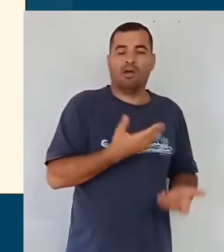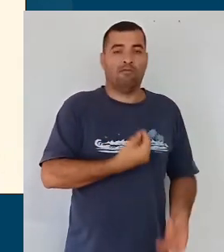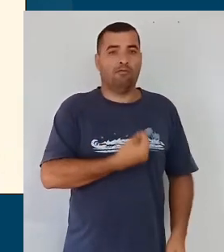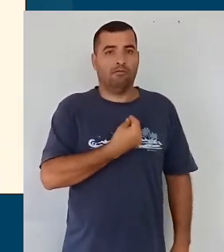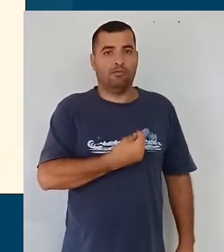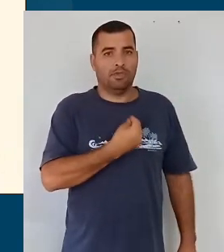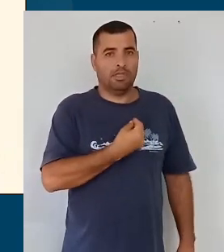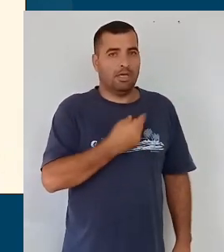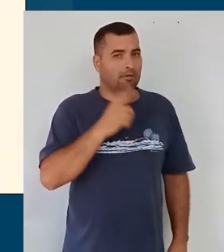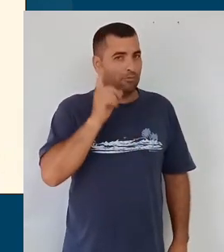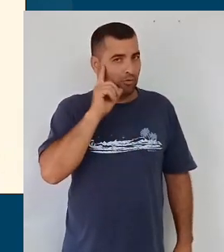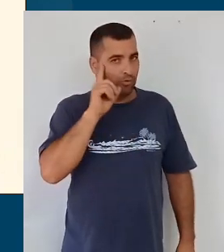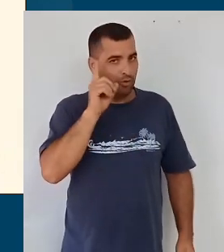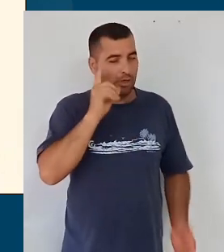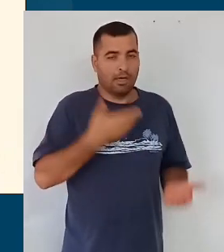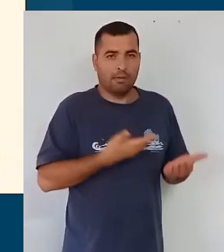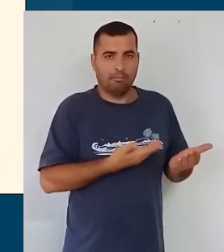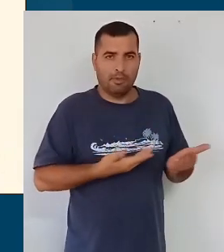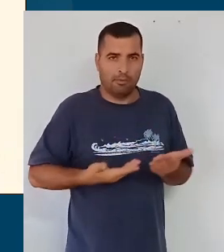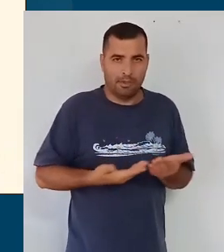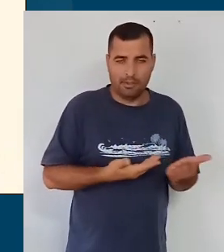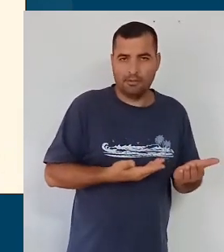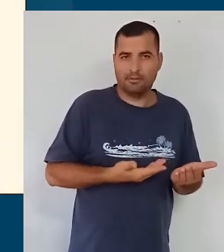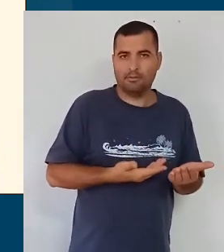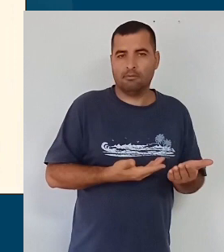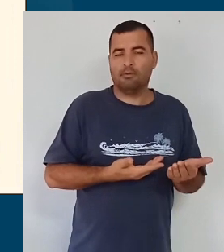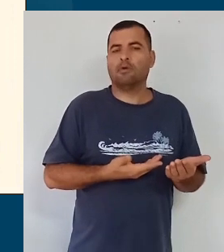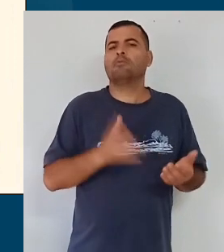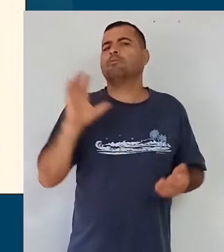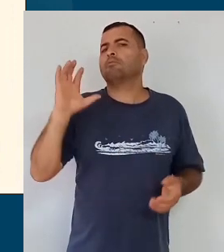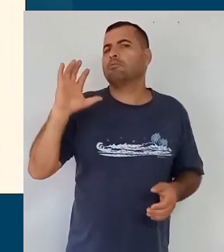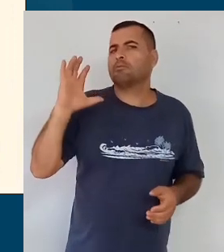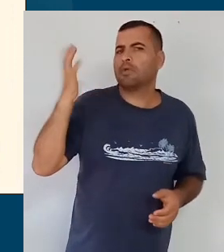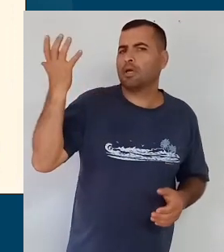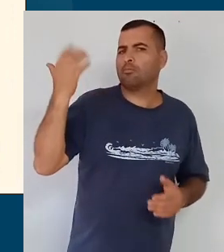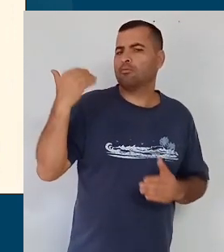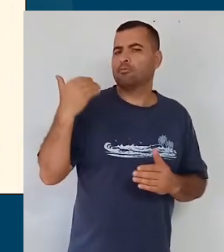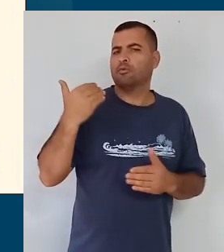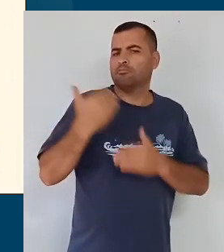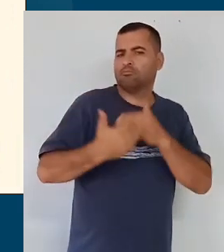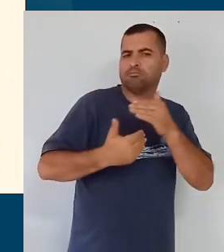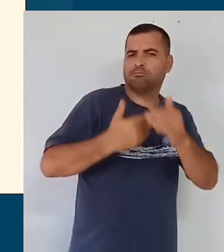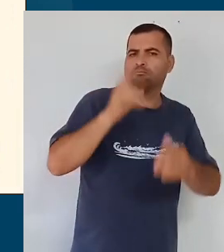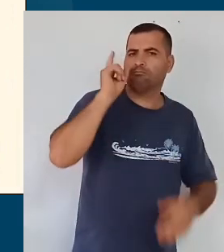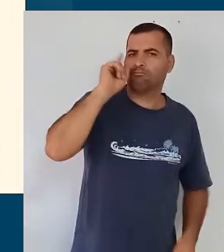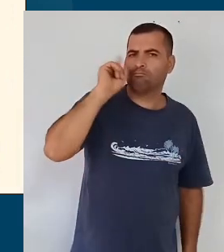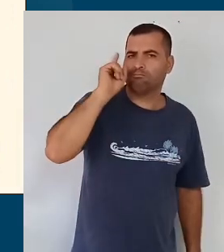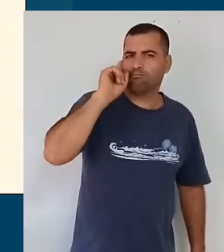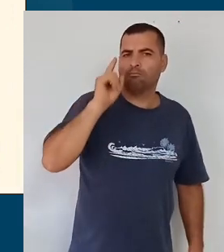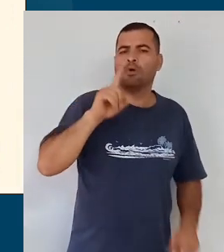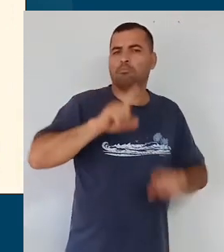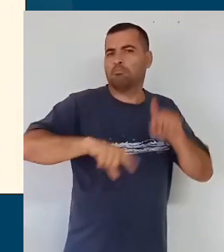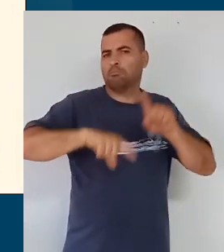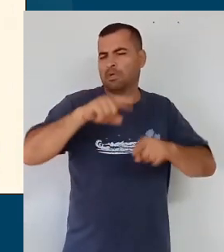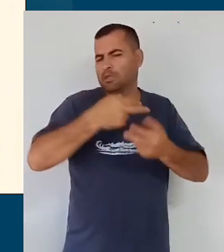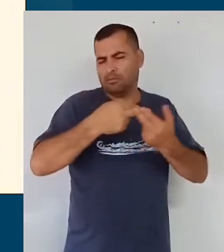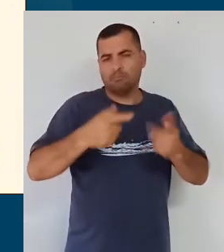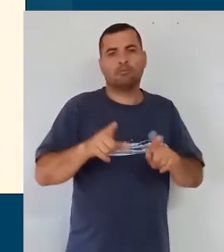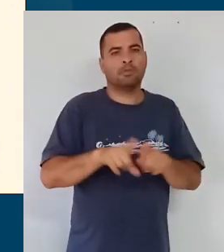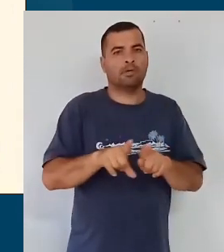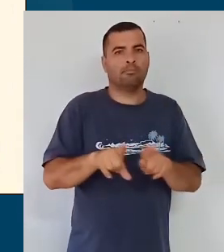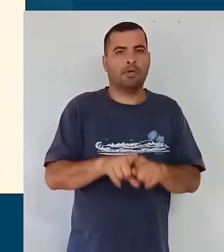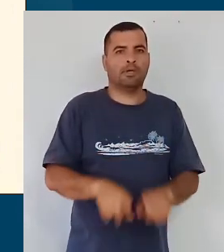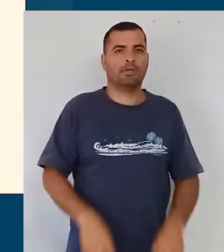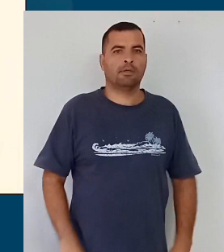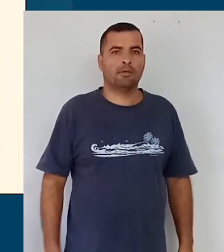com os bebês, com os tempos e rotinas, com os espaços, com os materiais e as materialidades. Então,